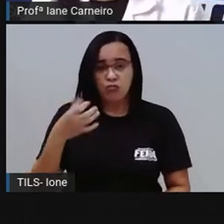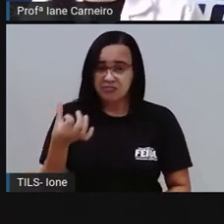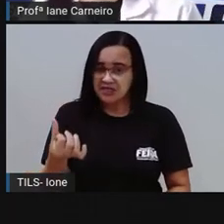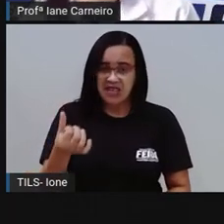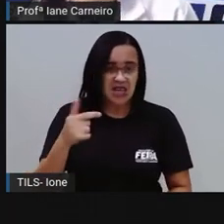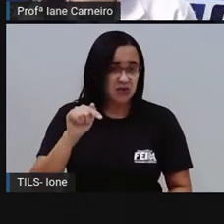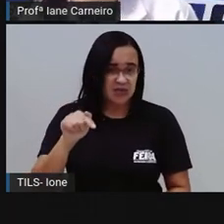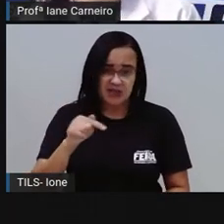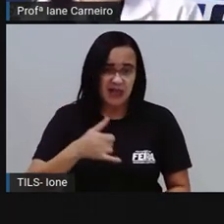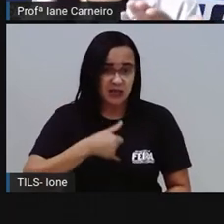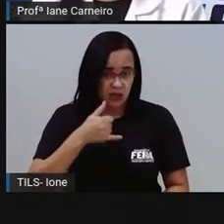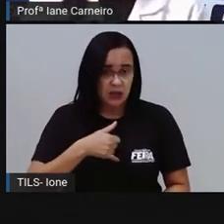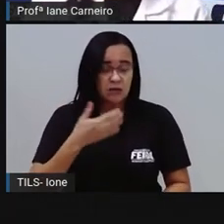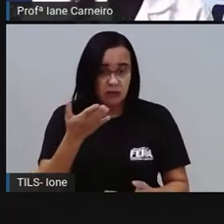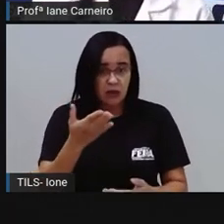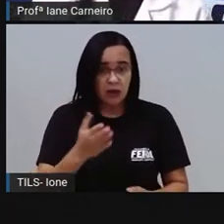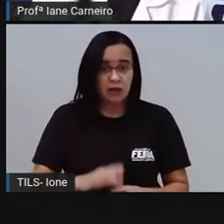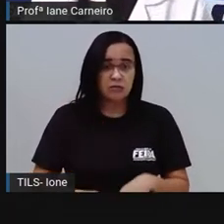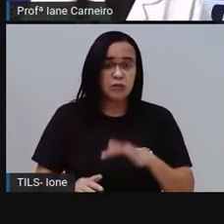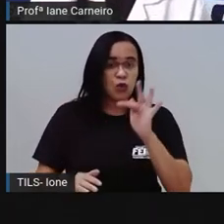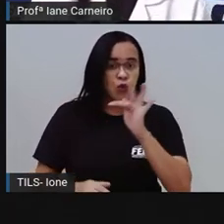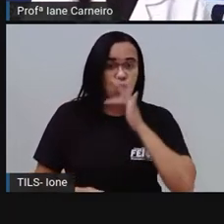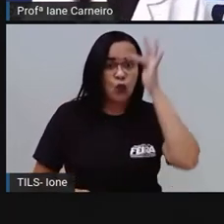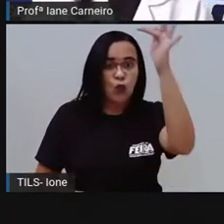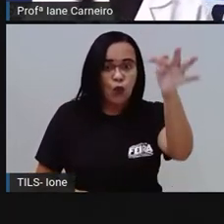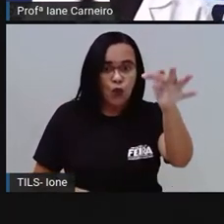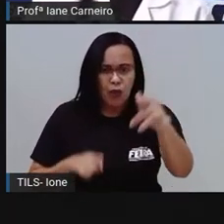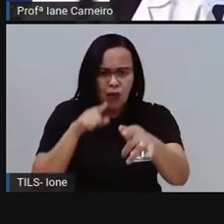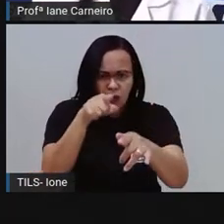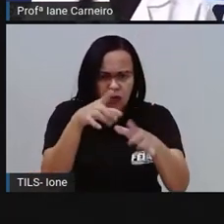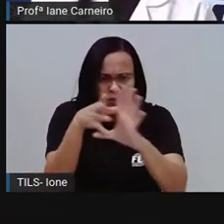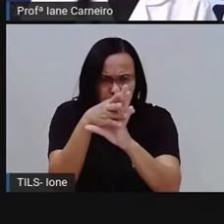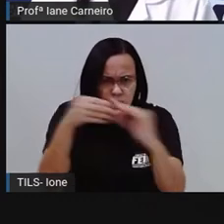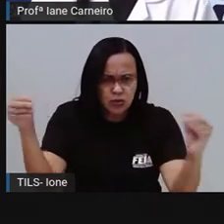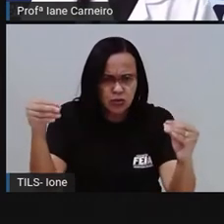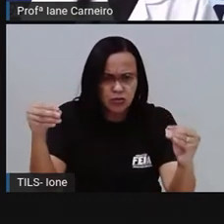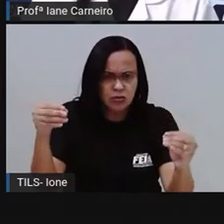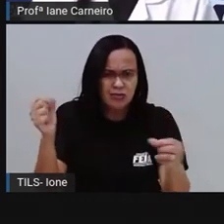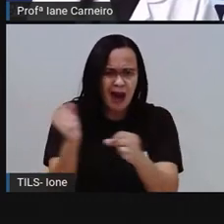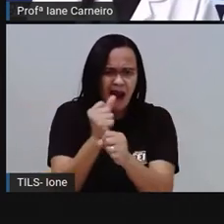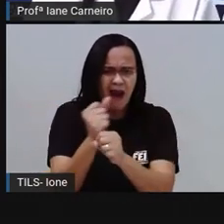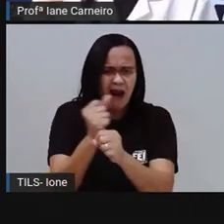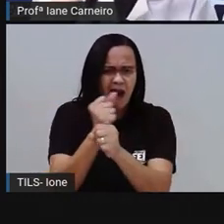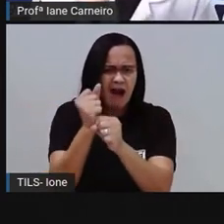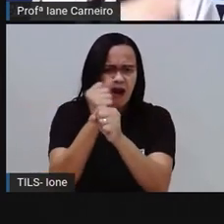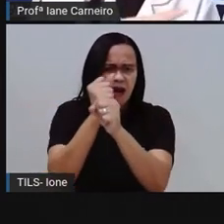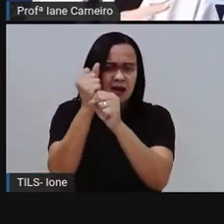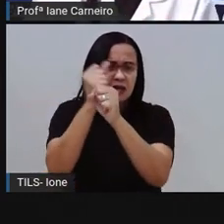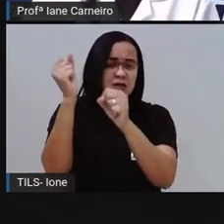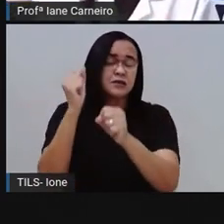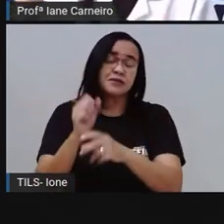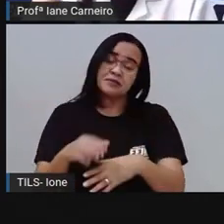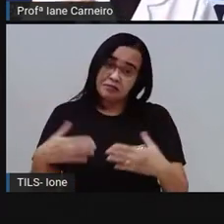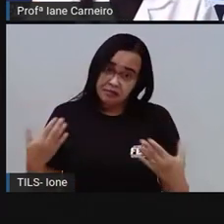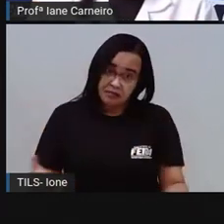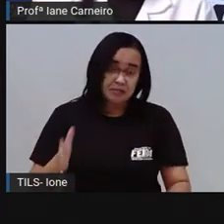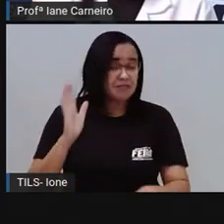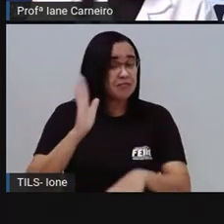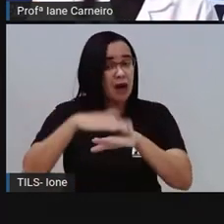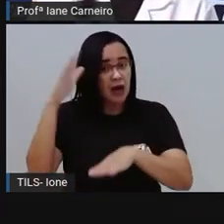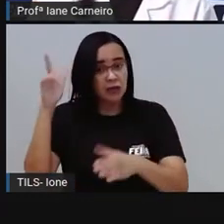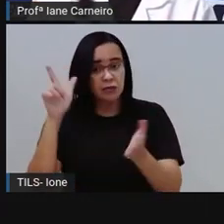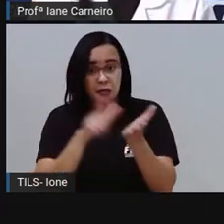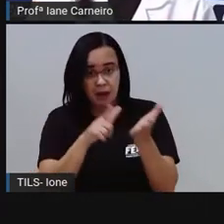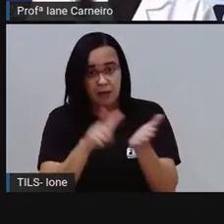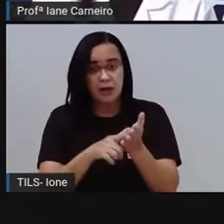filtro de cigarro vai se decompor, imagina, muito tempo, né, mais do que papel e mais do que